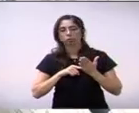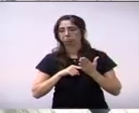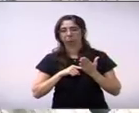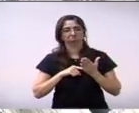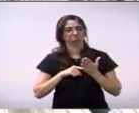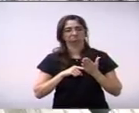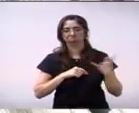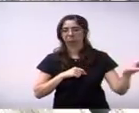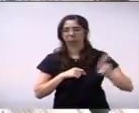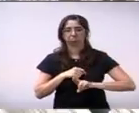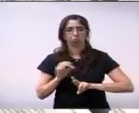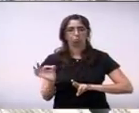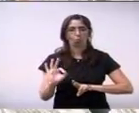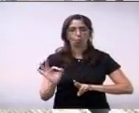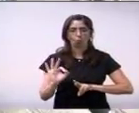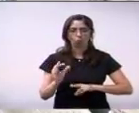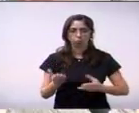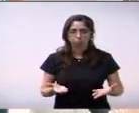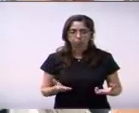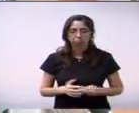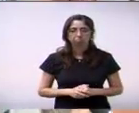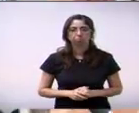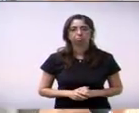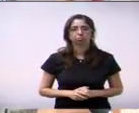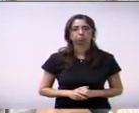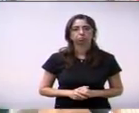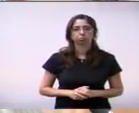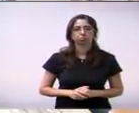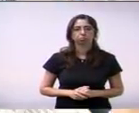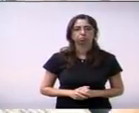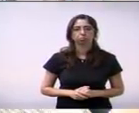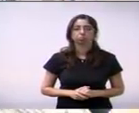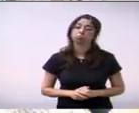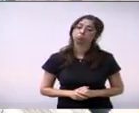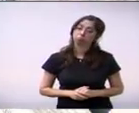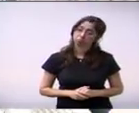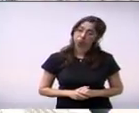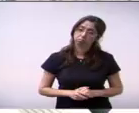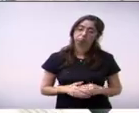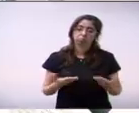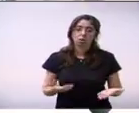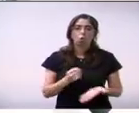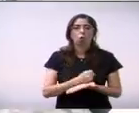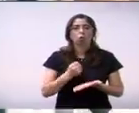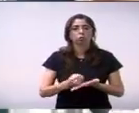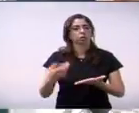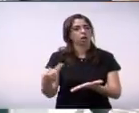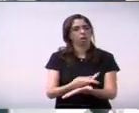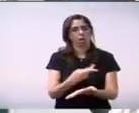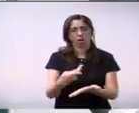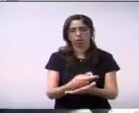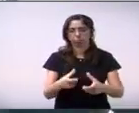o município envolvido possivelmente envolvido com esses contratos e também